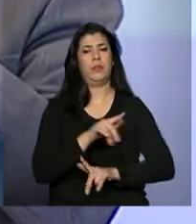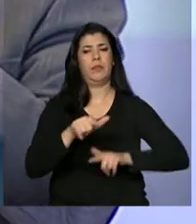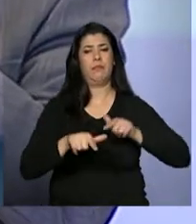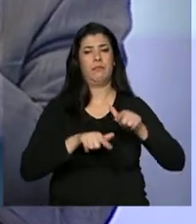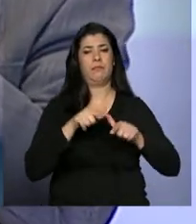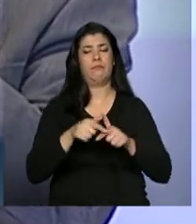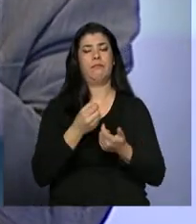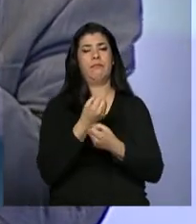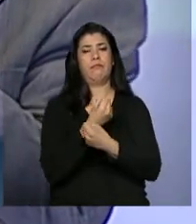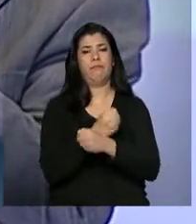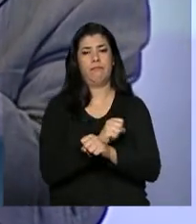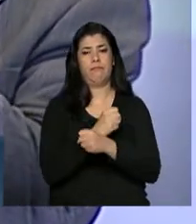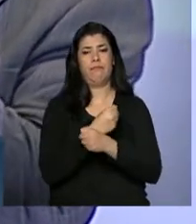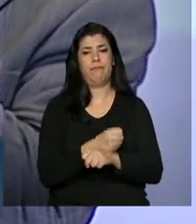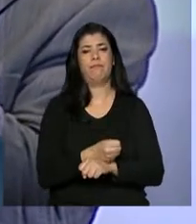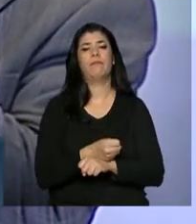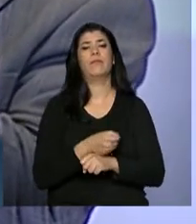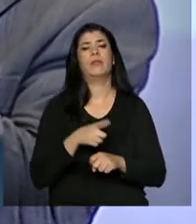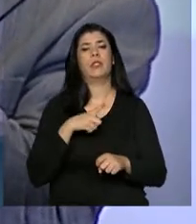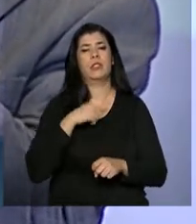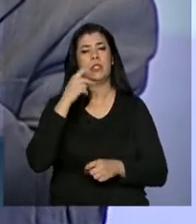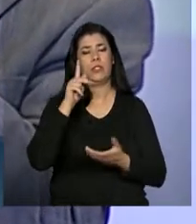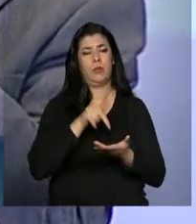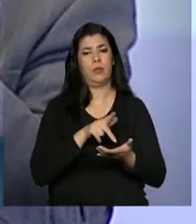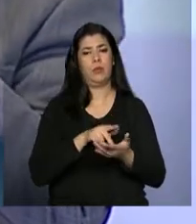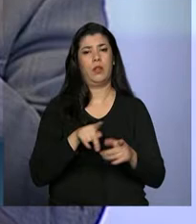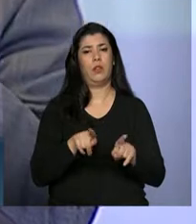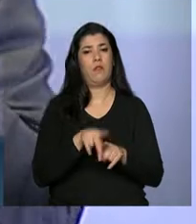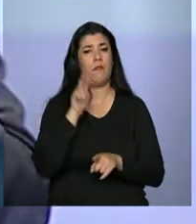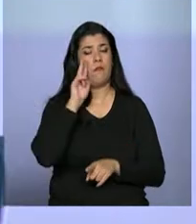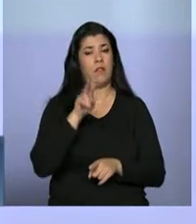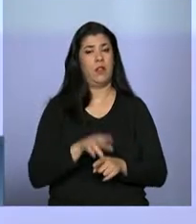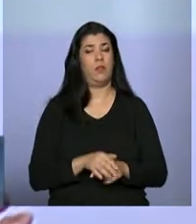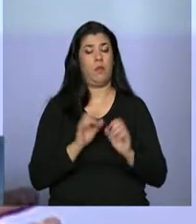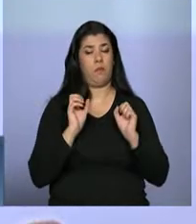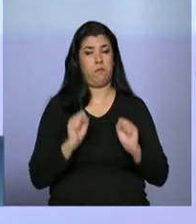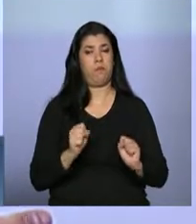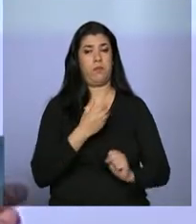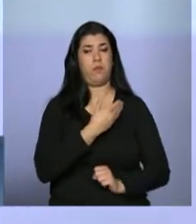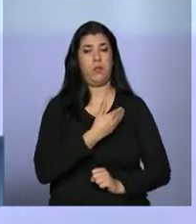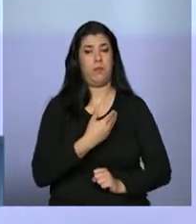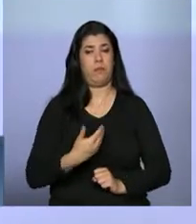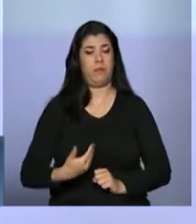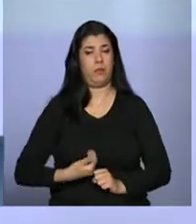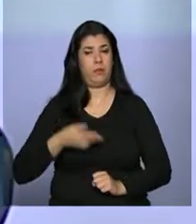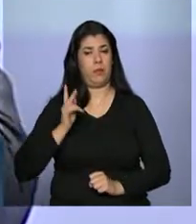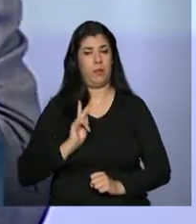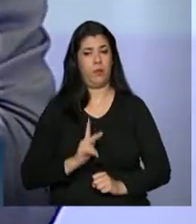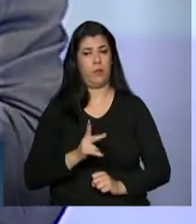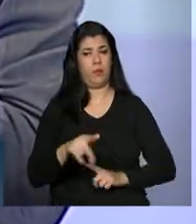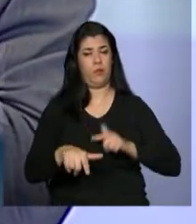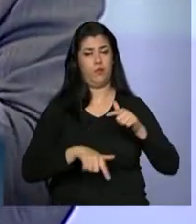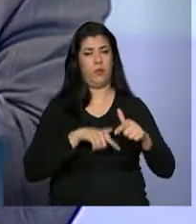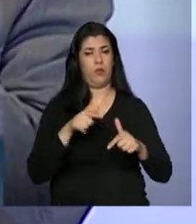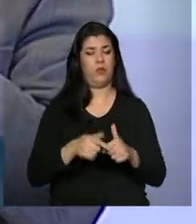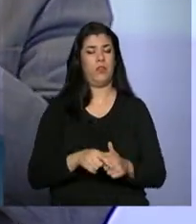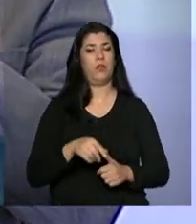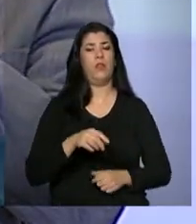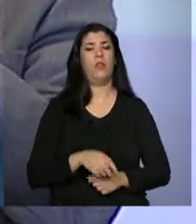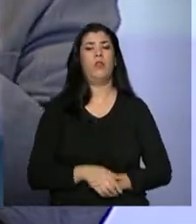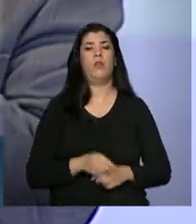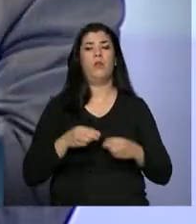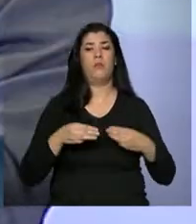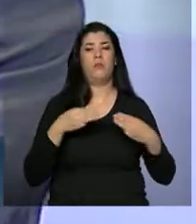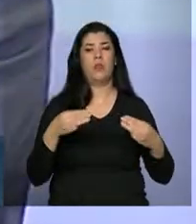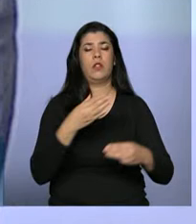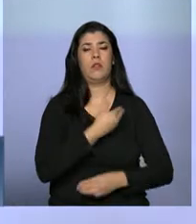fico feliz de ver que o poder público continua se articulando. O Ministério do Trabalho e Emprego, o Ministério Público do Trabalho, o Ministério